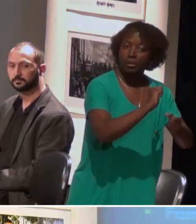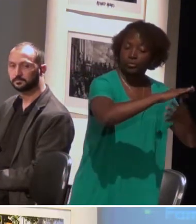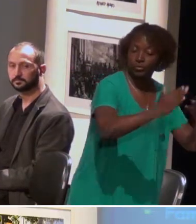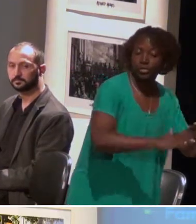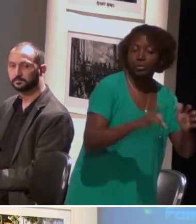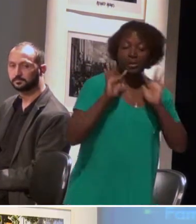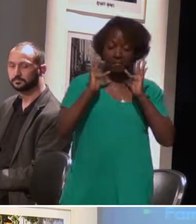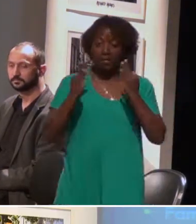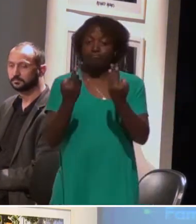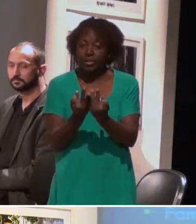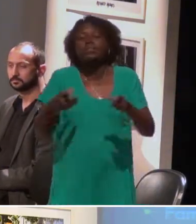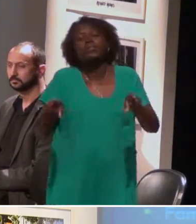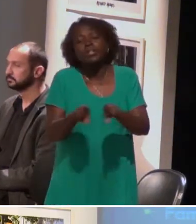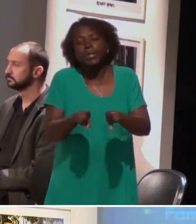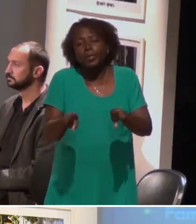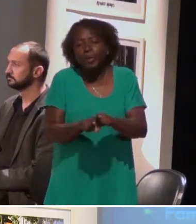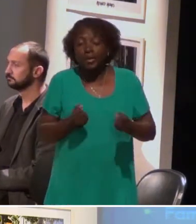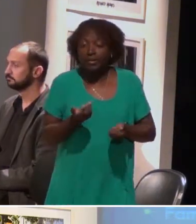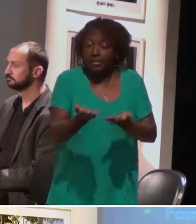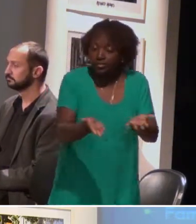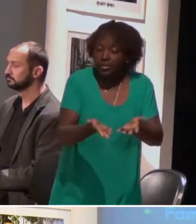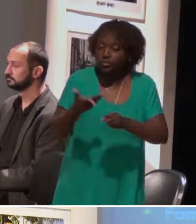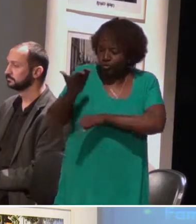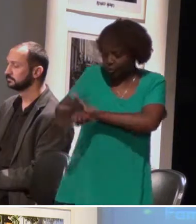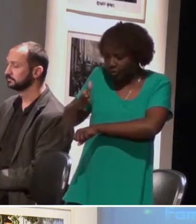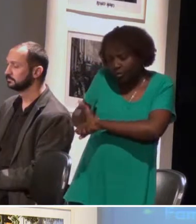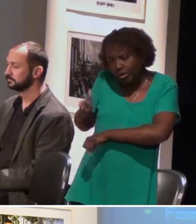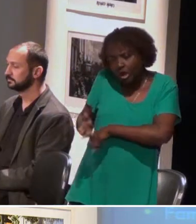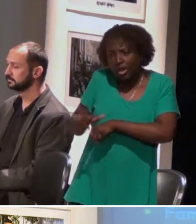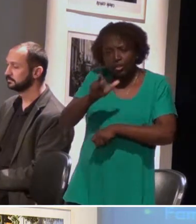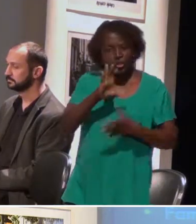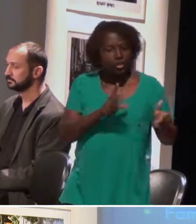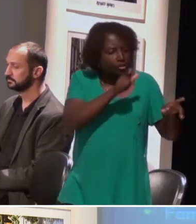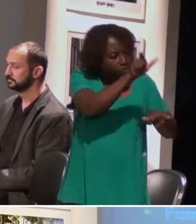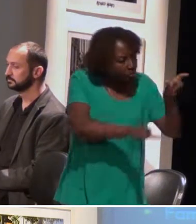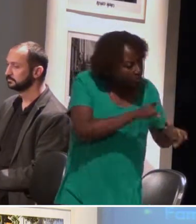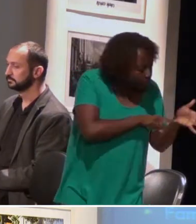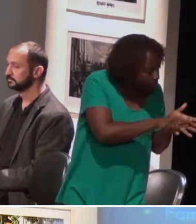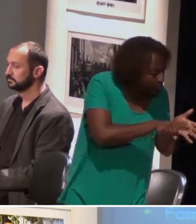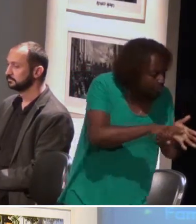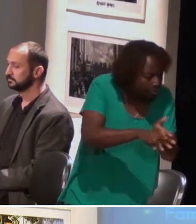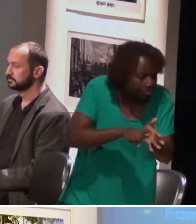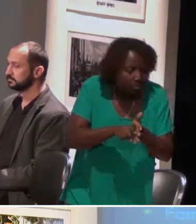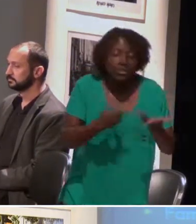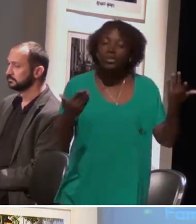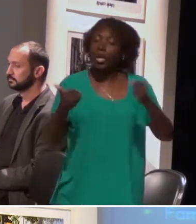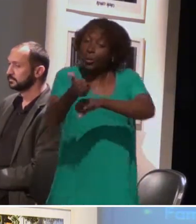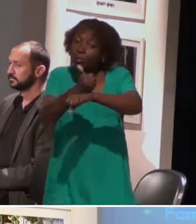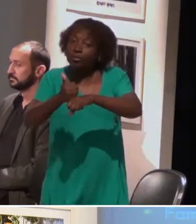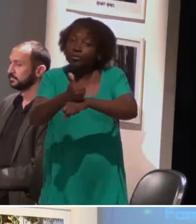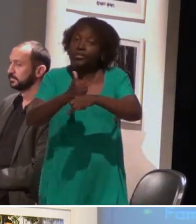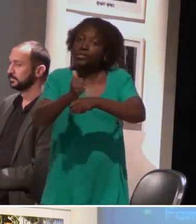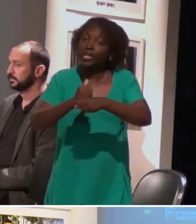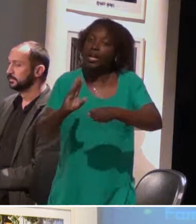familiares, e nós também atendemos os estagiários, os pesquisadores, os profissionais do entorno